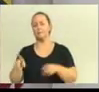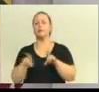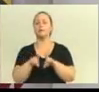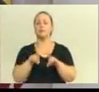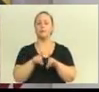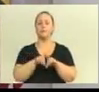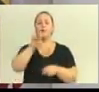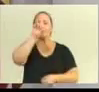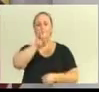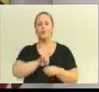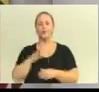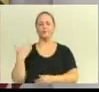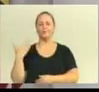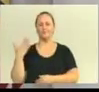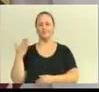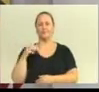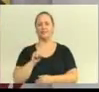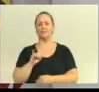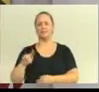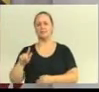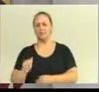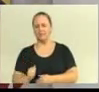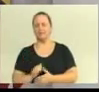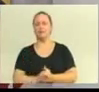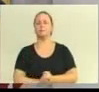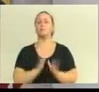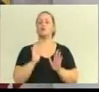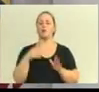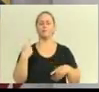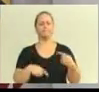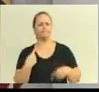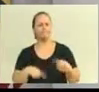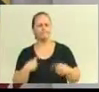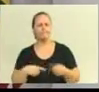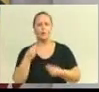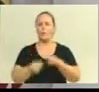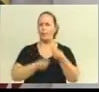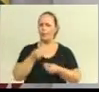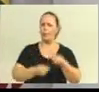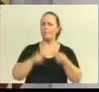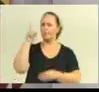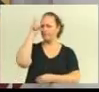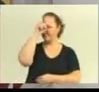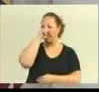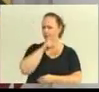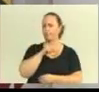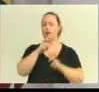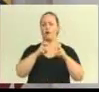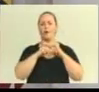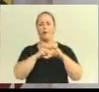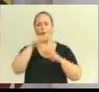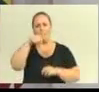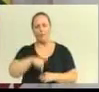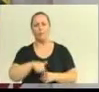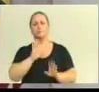consórcio SIGA, e fizemos o debate naquele momento sobre as dificuldades que o transporte público de nossa cidade enfrentava. Porém, do